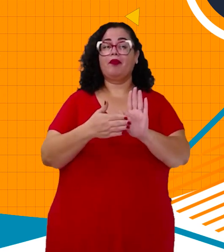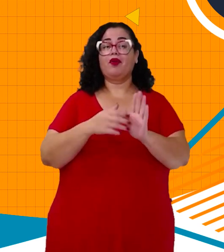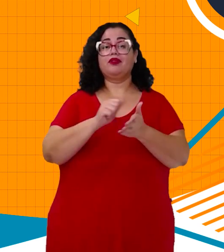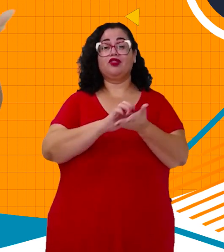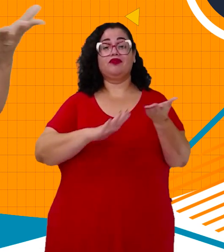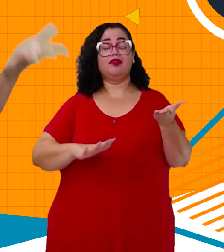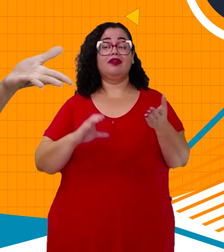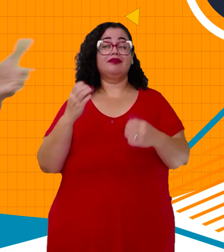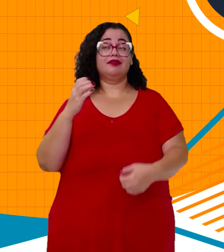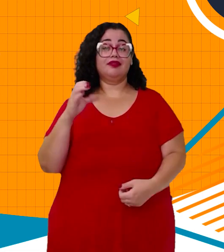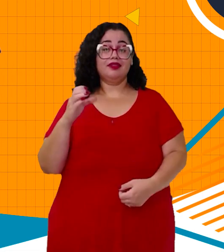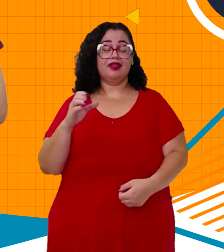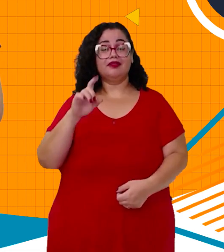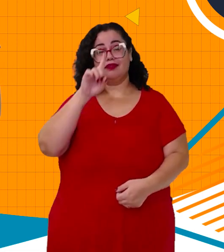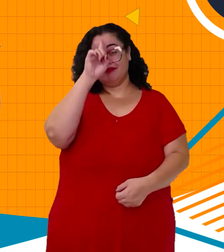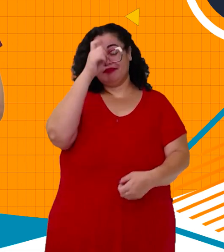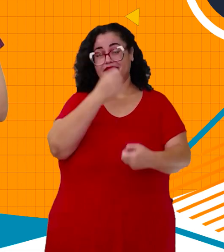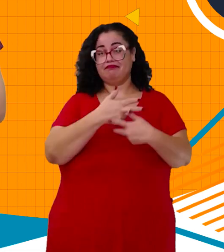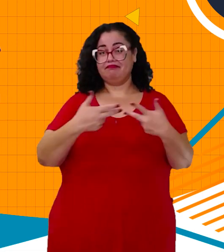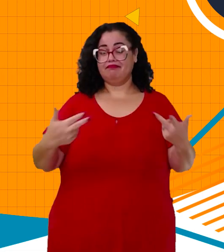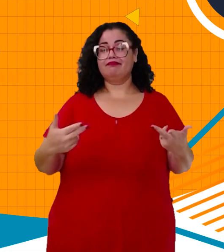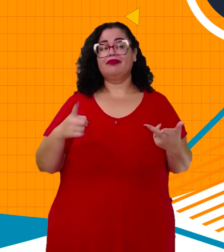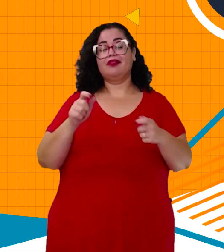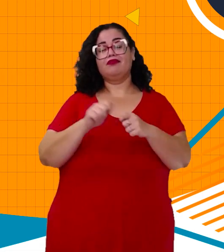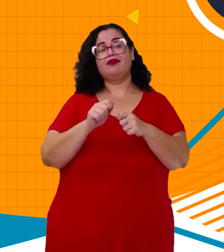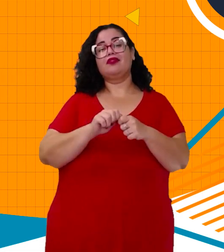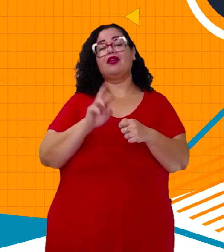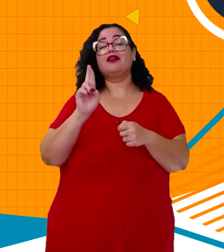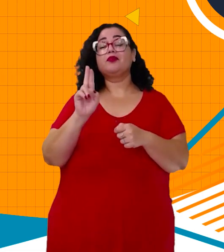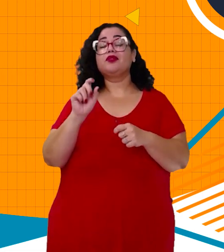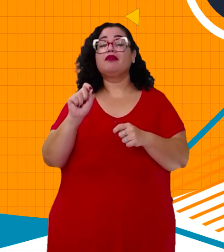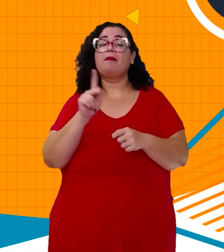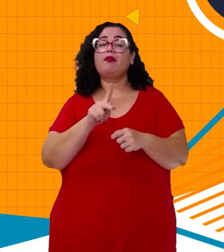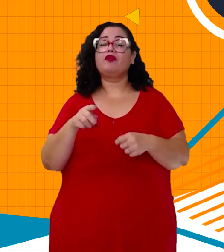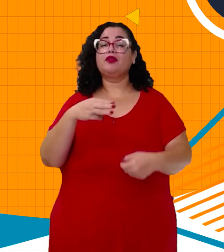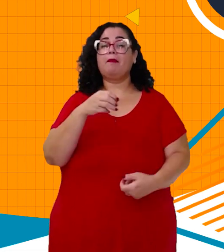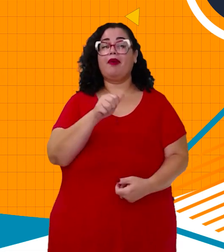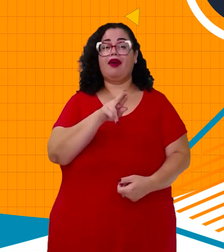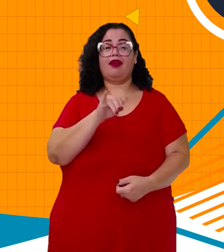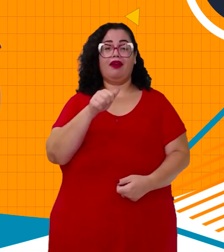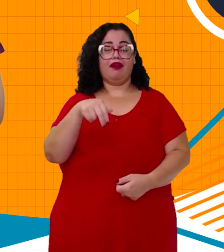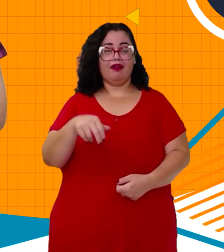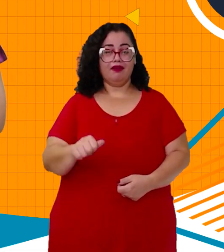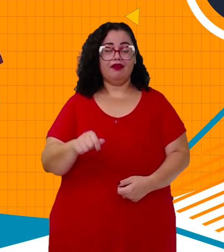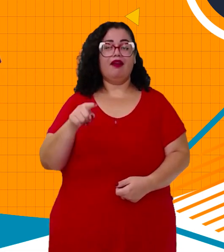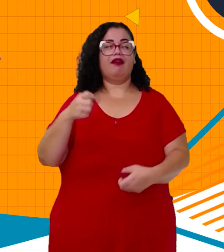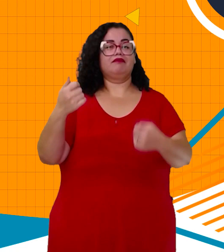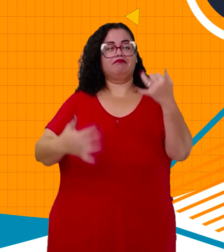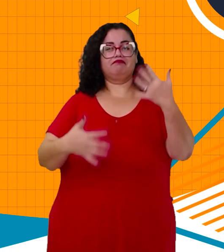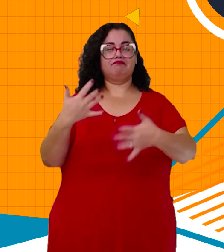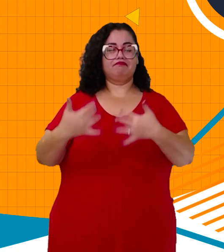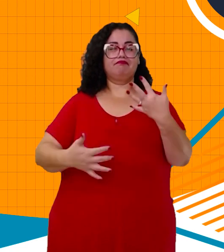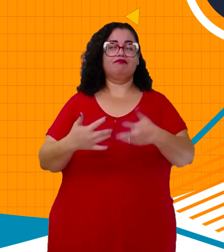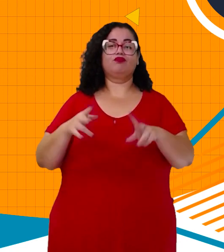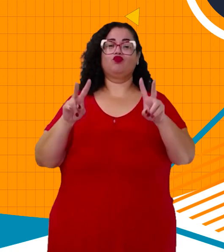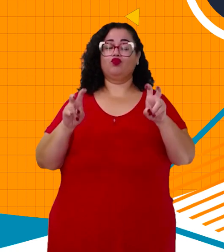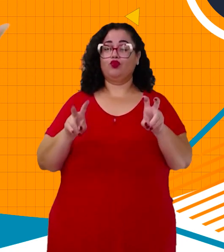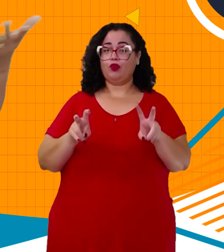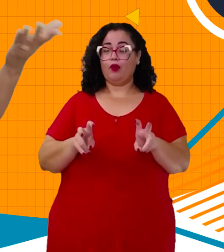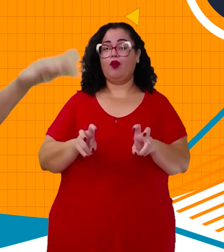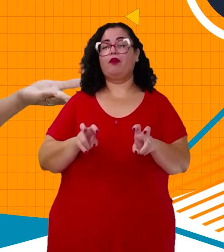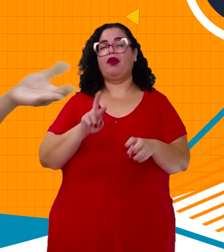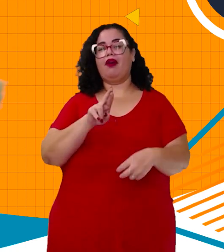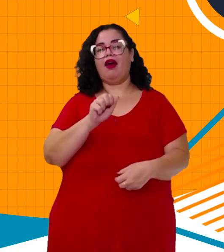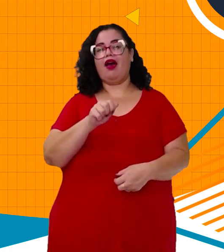atividade de Ciências da Natureza, que foi produzida pela professora Mariana, que falará sobre a